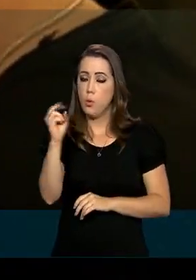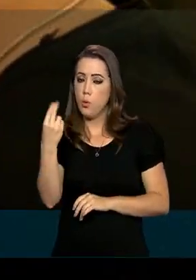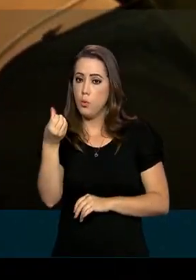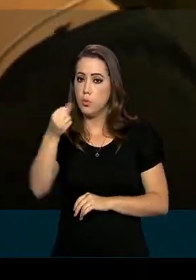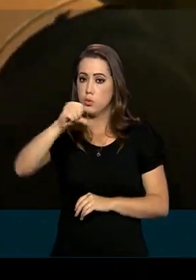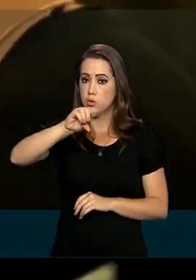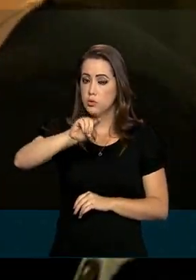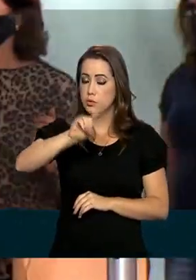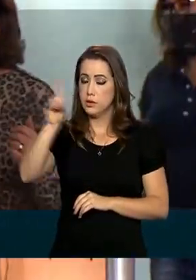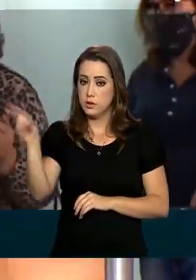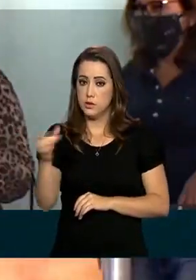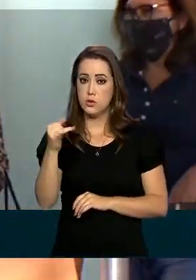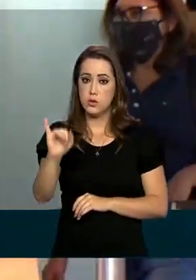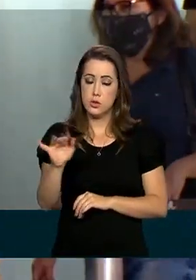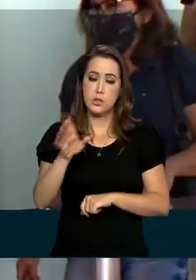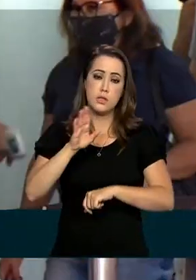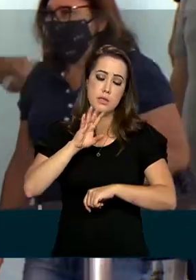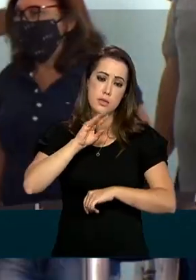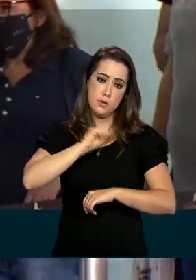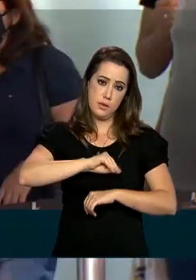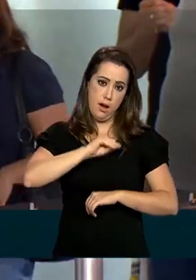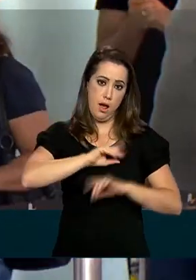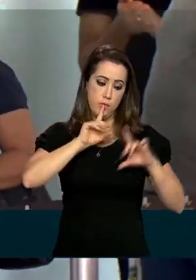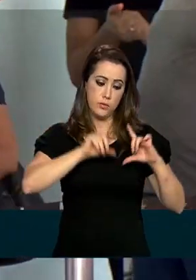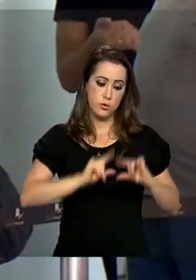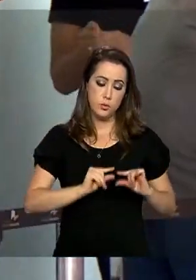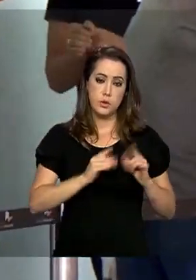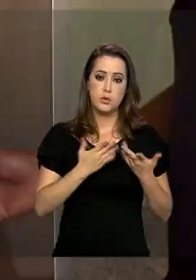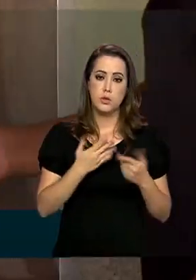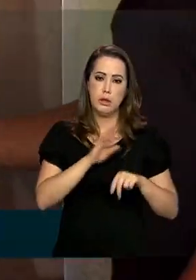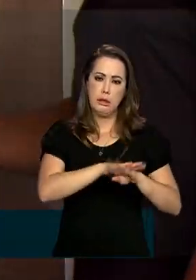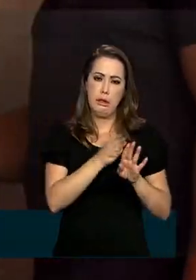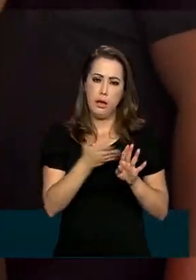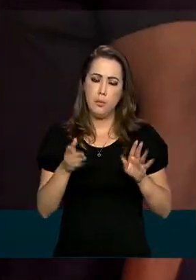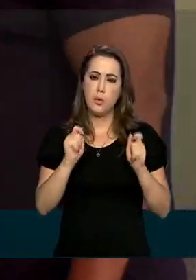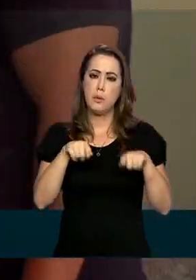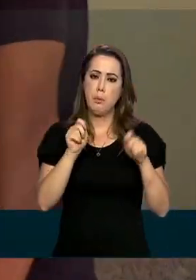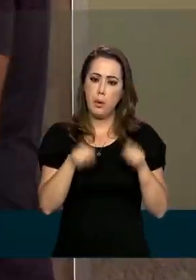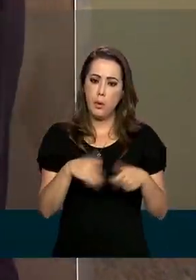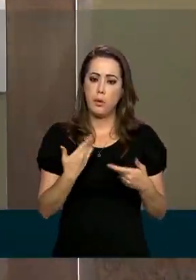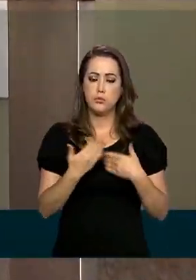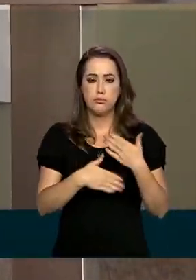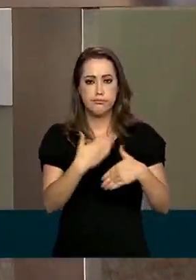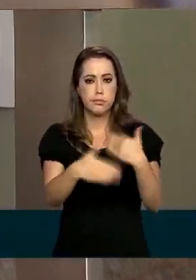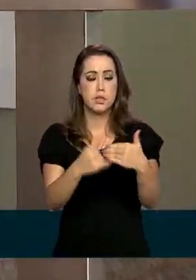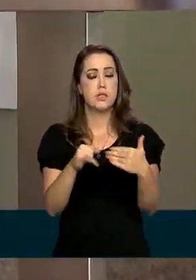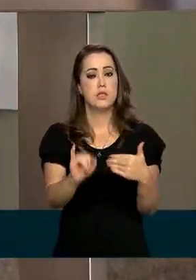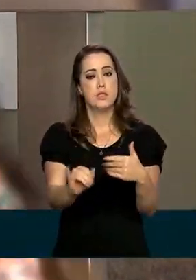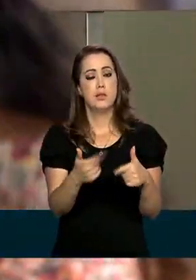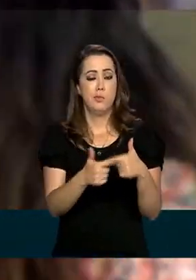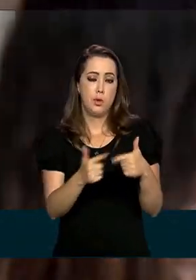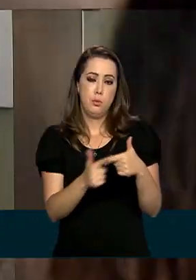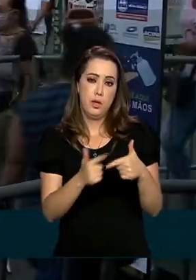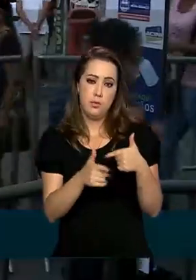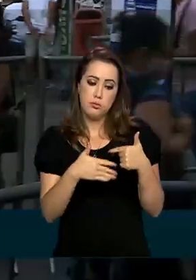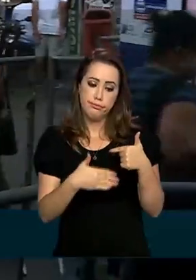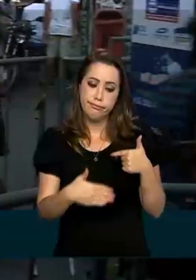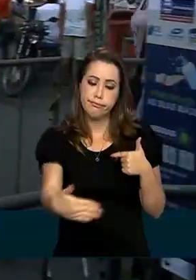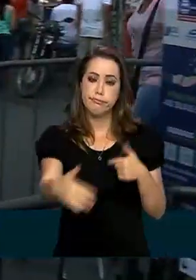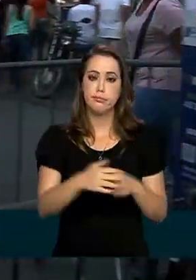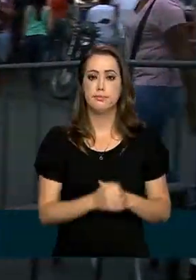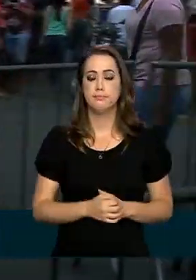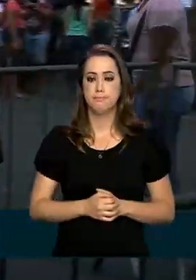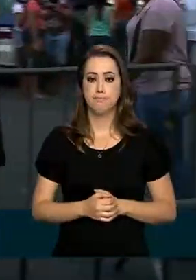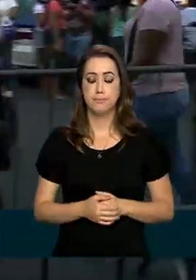90 se a remuneração e a jornada foram reduzidas. Prazos que podem ser prorrogados enquanto durar o estado de calamidade pública.